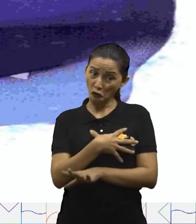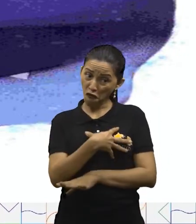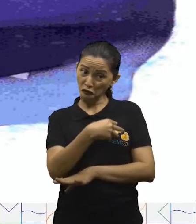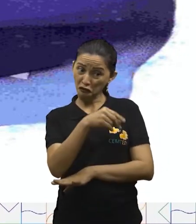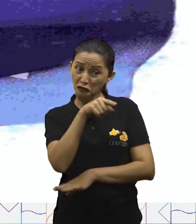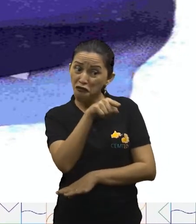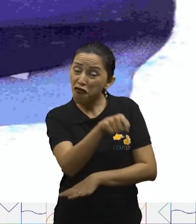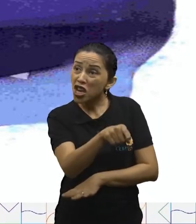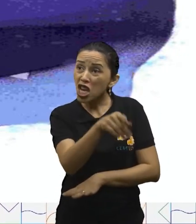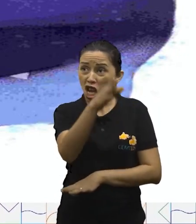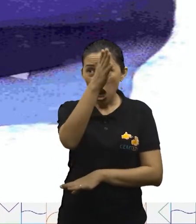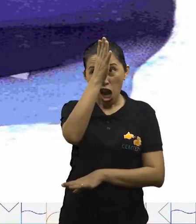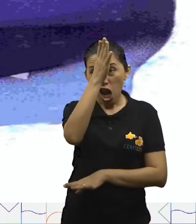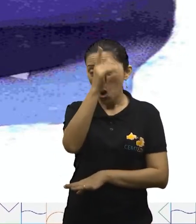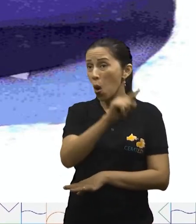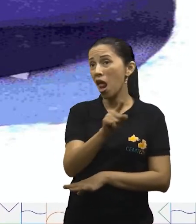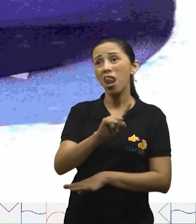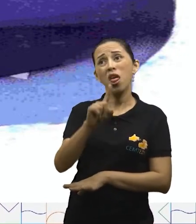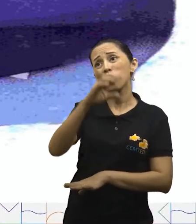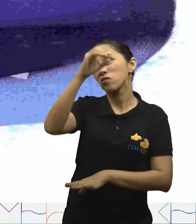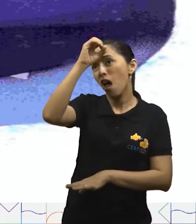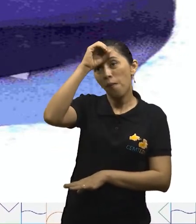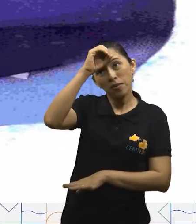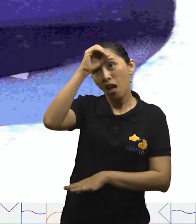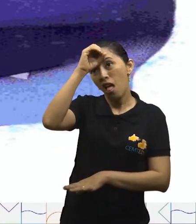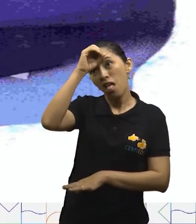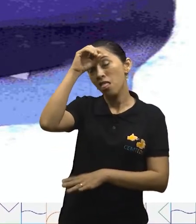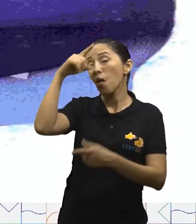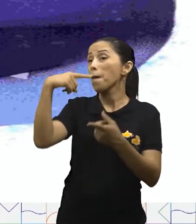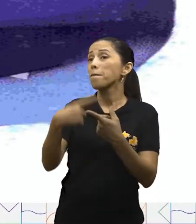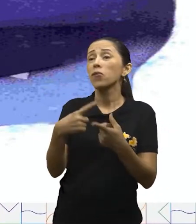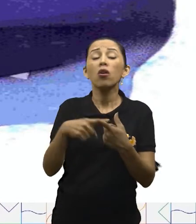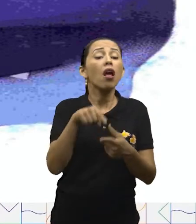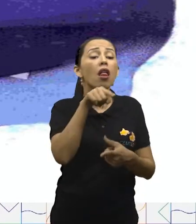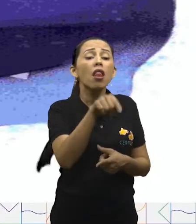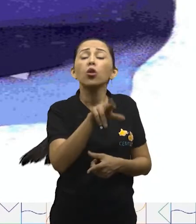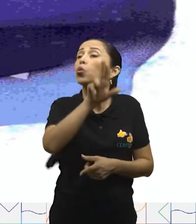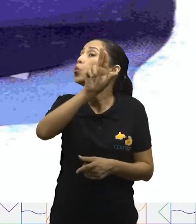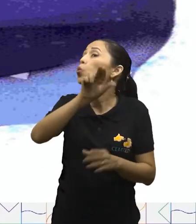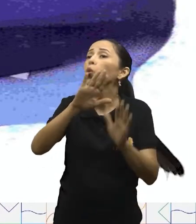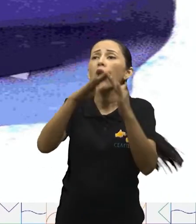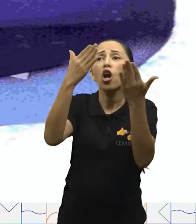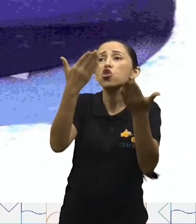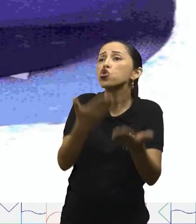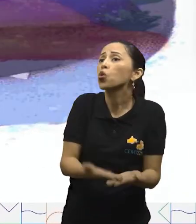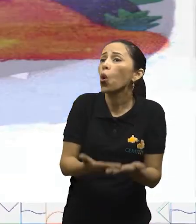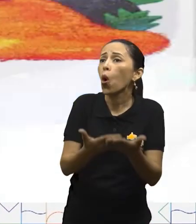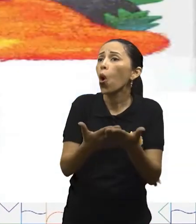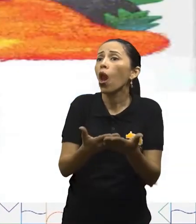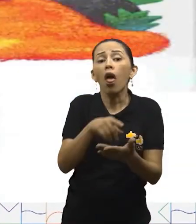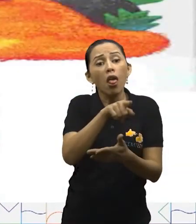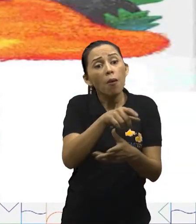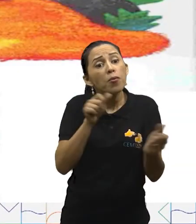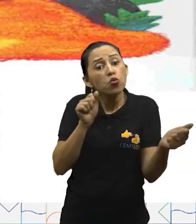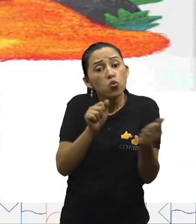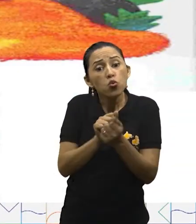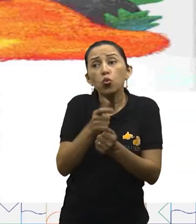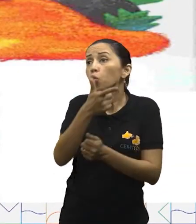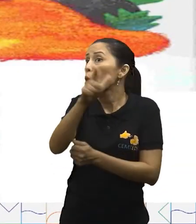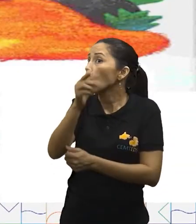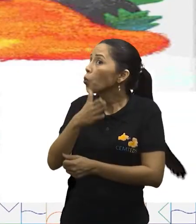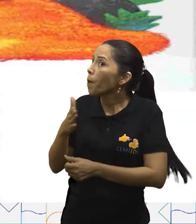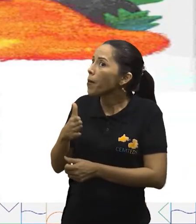ele não sabe nada. Por que é que ele não vai à escola com os outros peixes? O